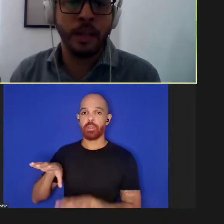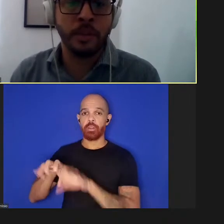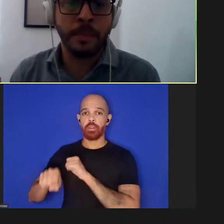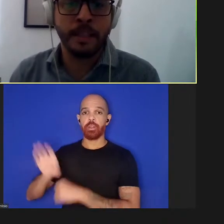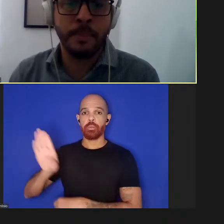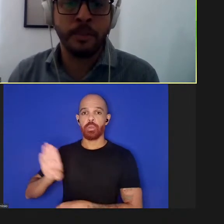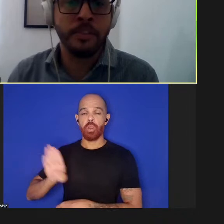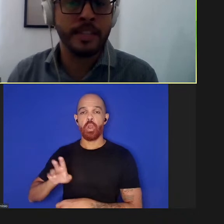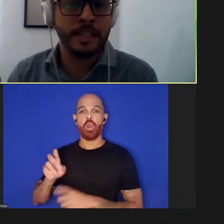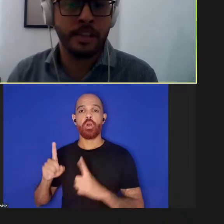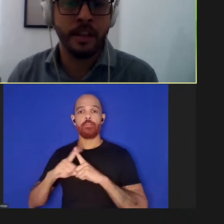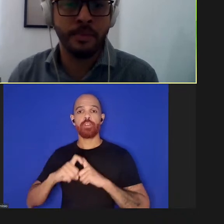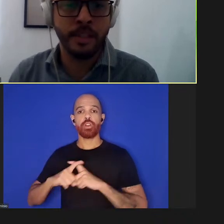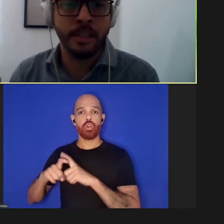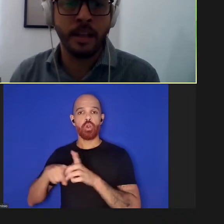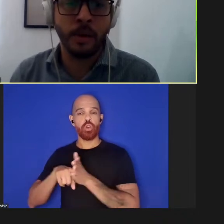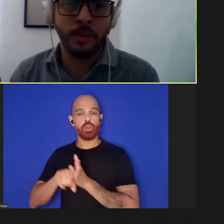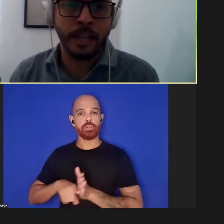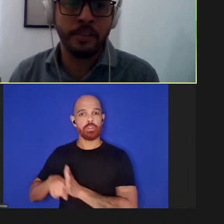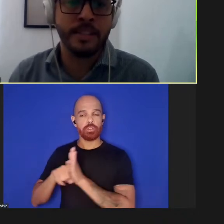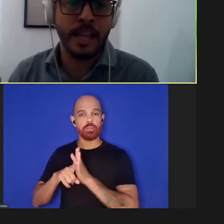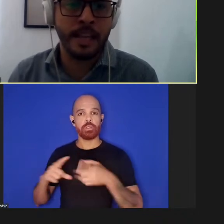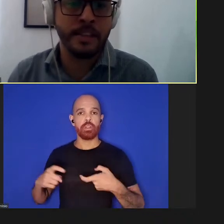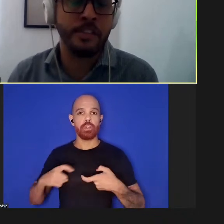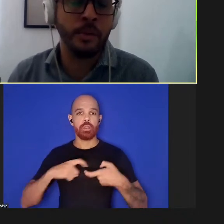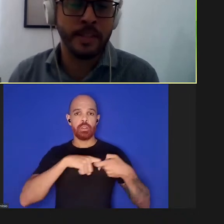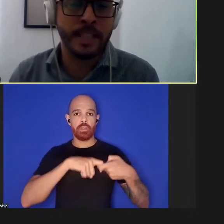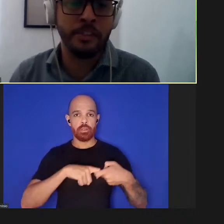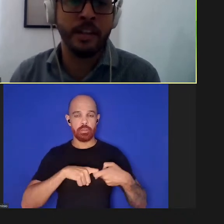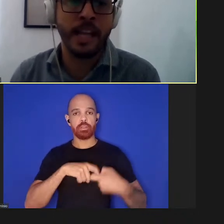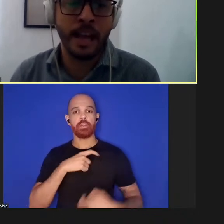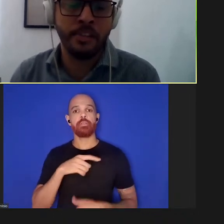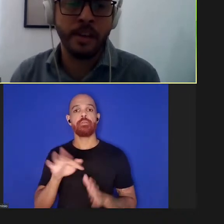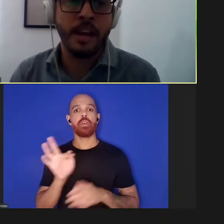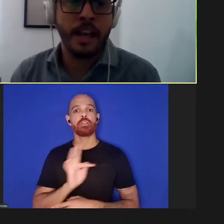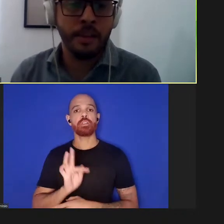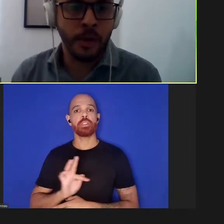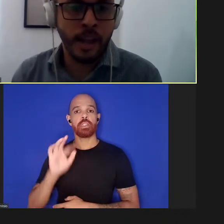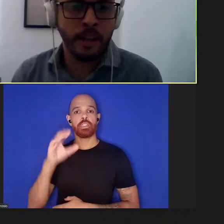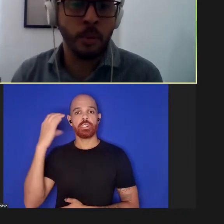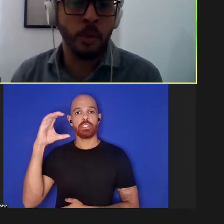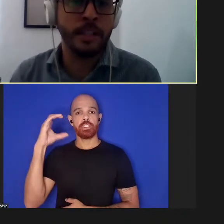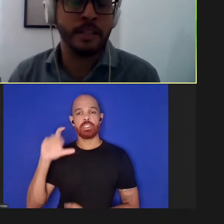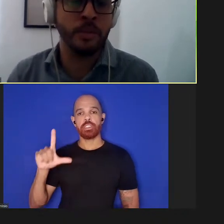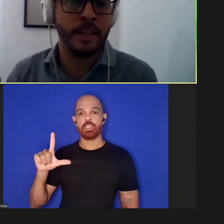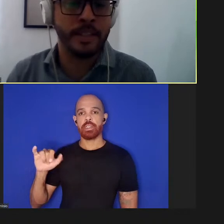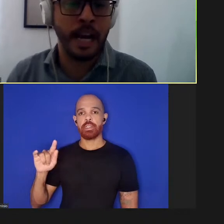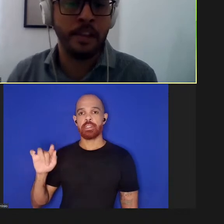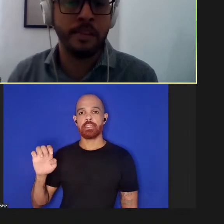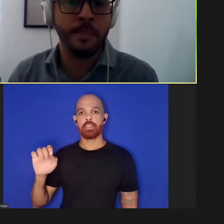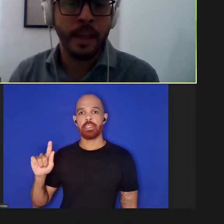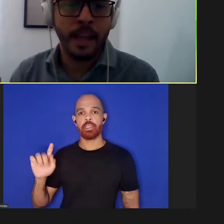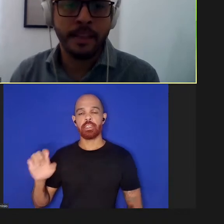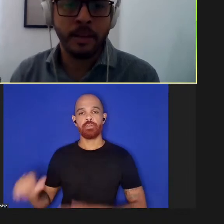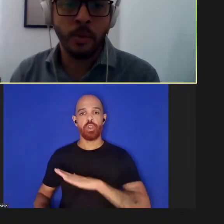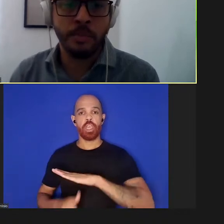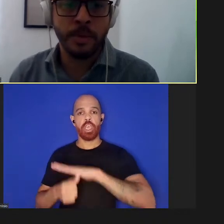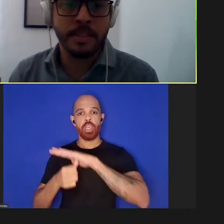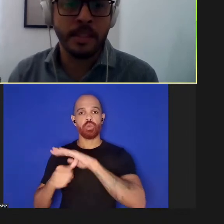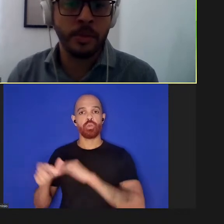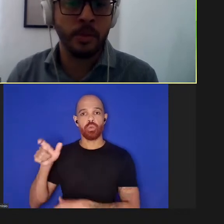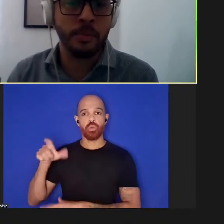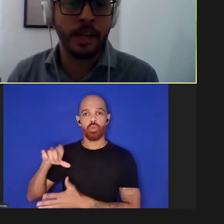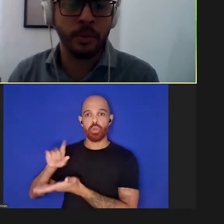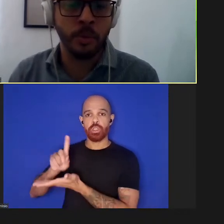vinculado ao Departamento de Ciências da Vida da Faculdade de Ciências da Universidade de MES e foi reitor dessa universidade entre